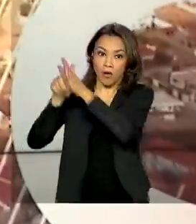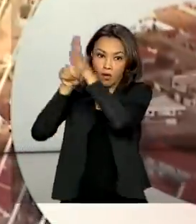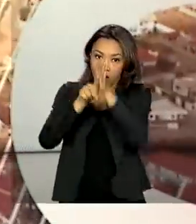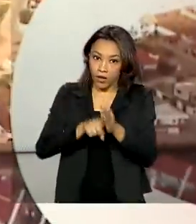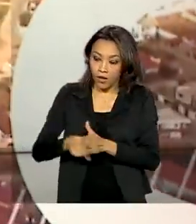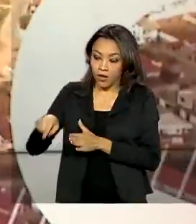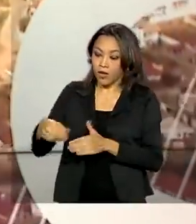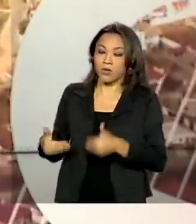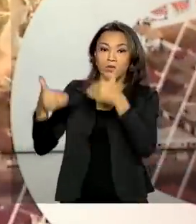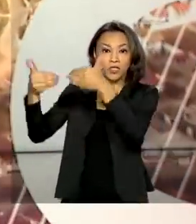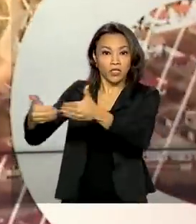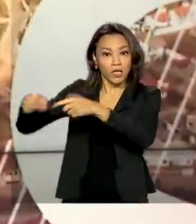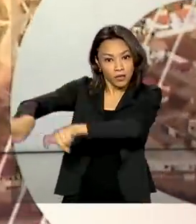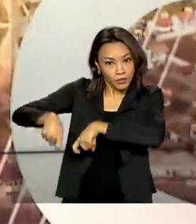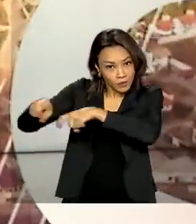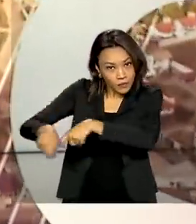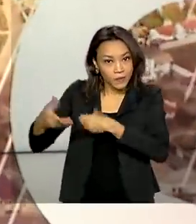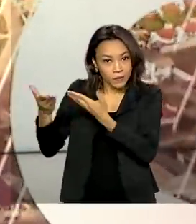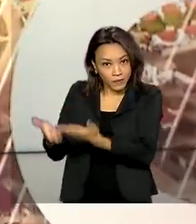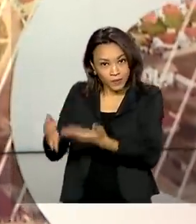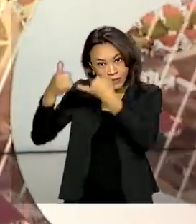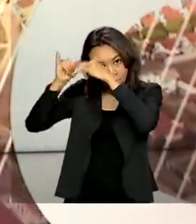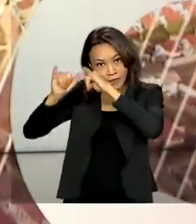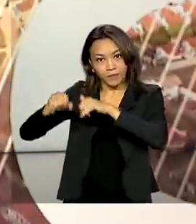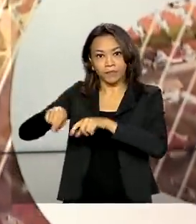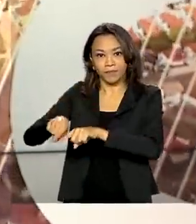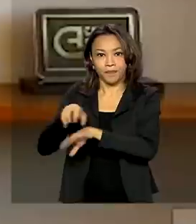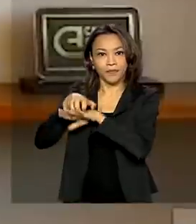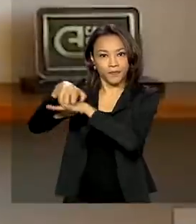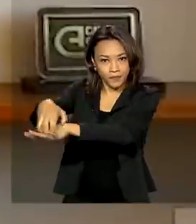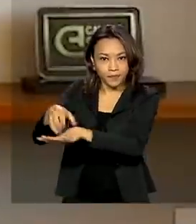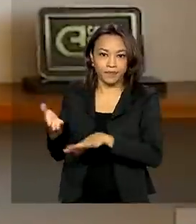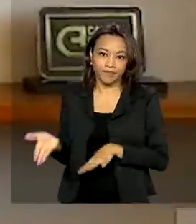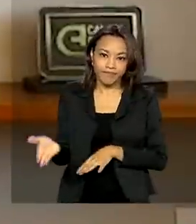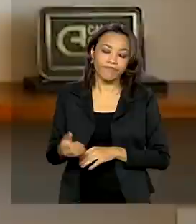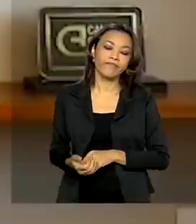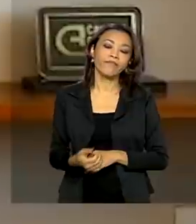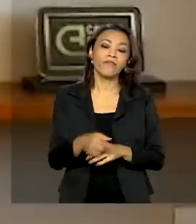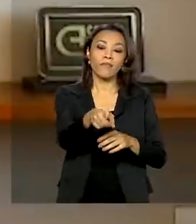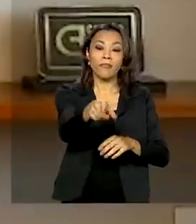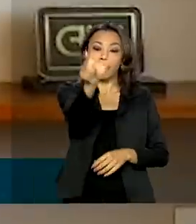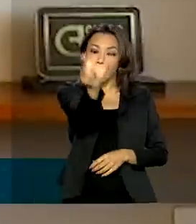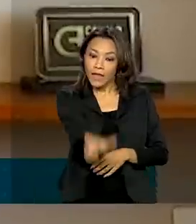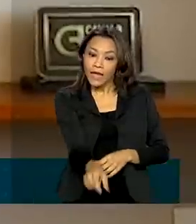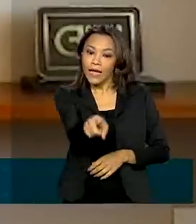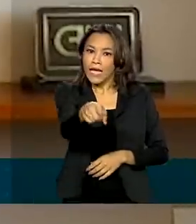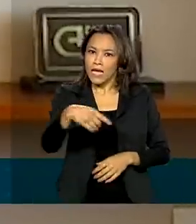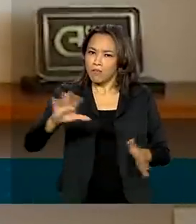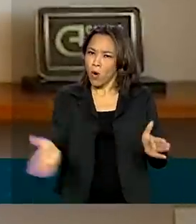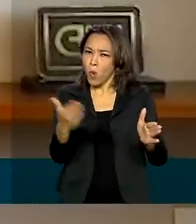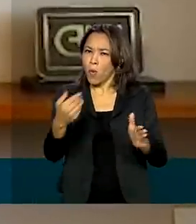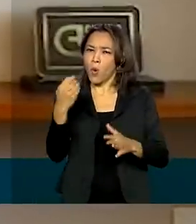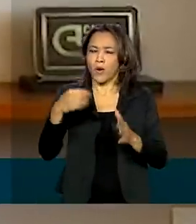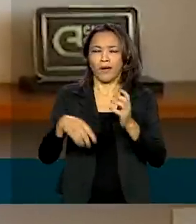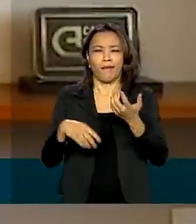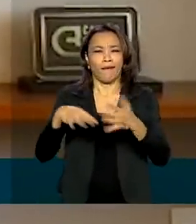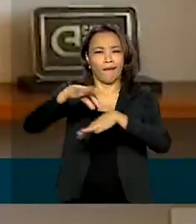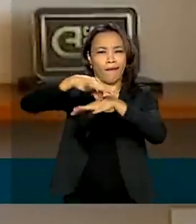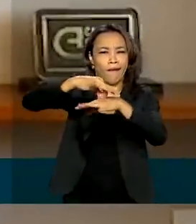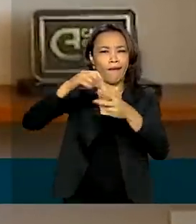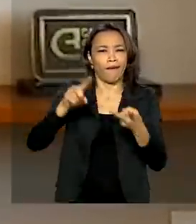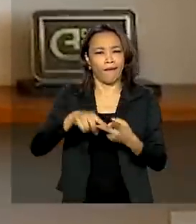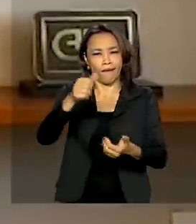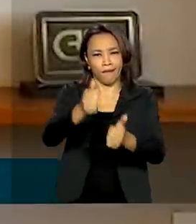Agricultura, Pecuária e Abastecimento. Produtor de carne, arroz e soja em Pelotas, no Rio Grande do Sul,